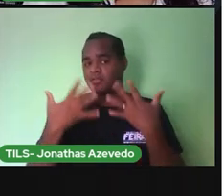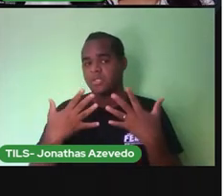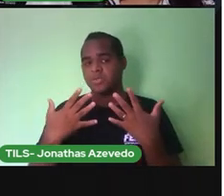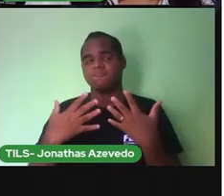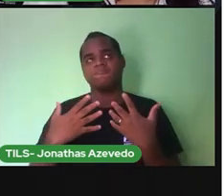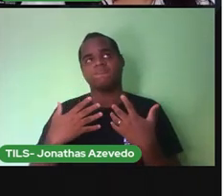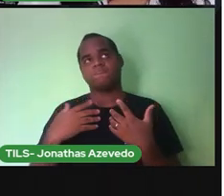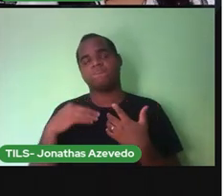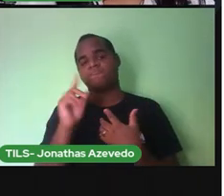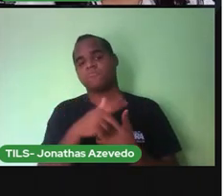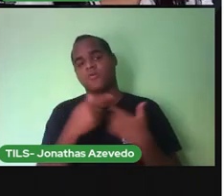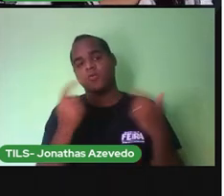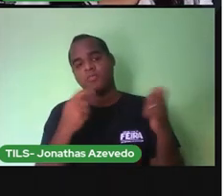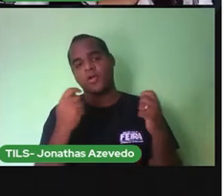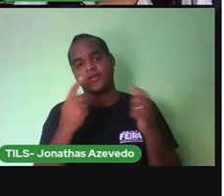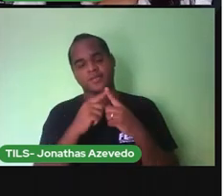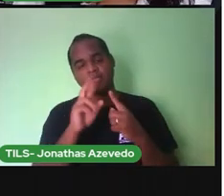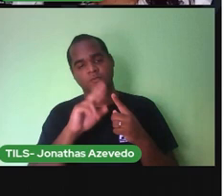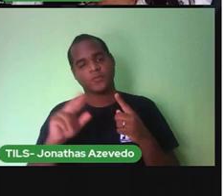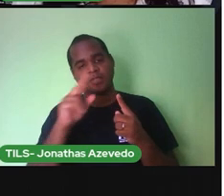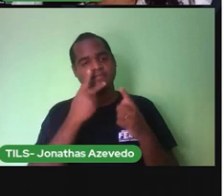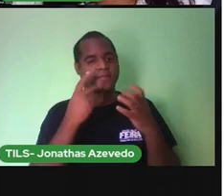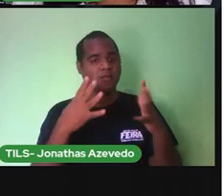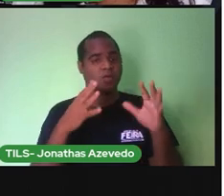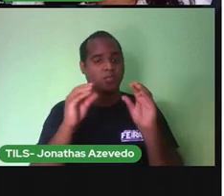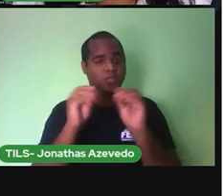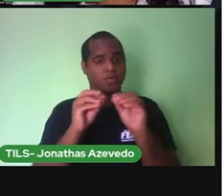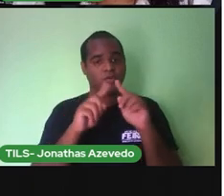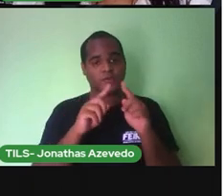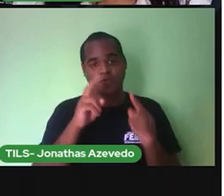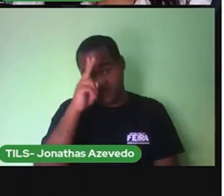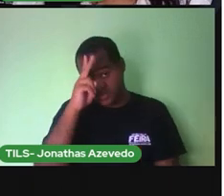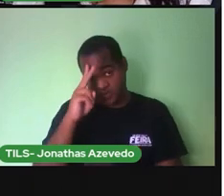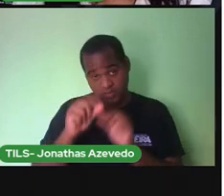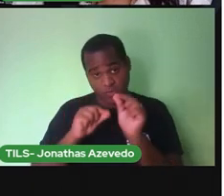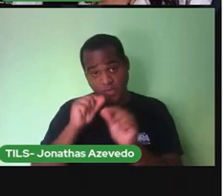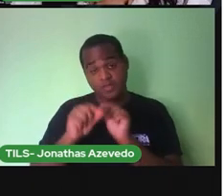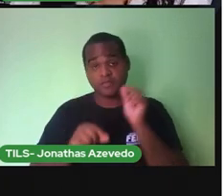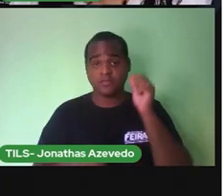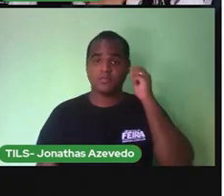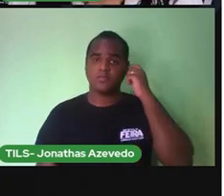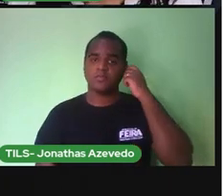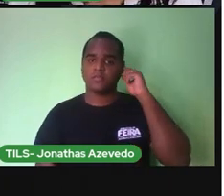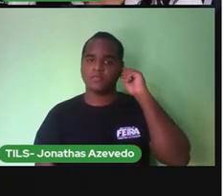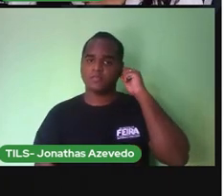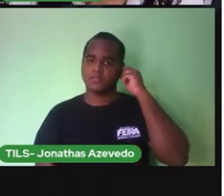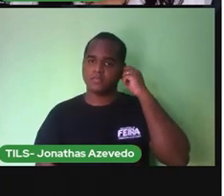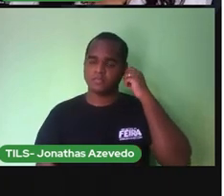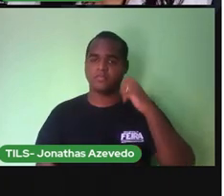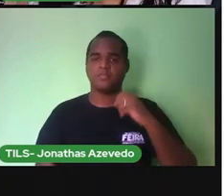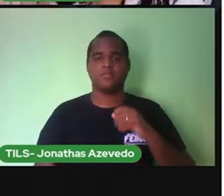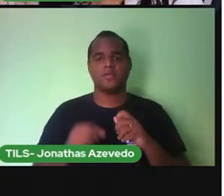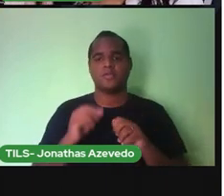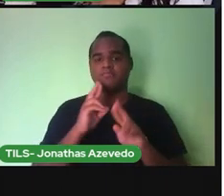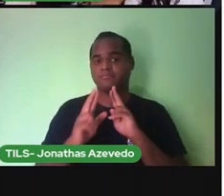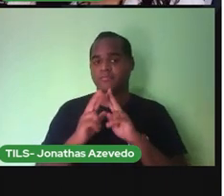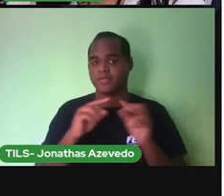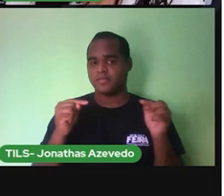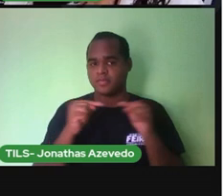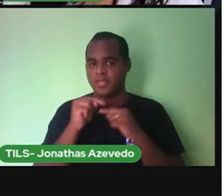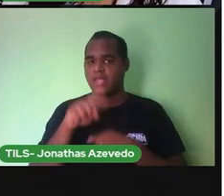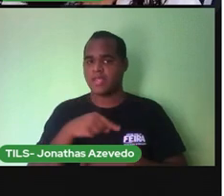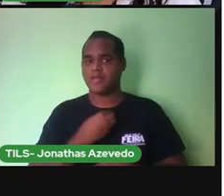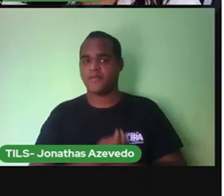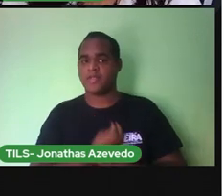usar para registrar a sua história? Você vai colocar a respostinha lá. Lembrando